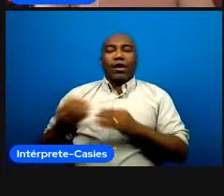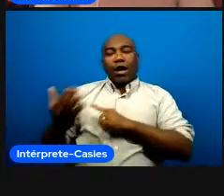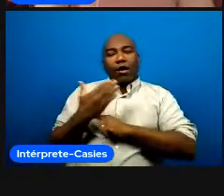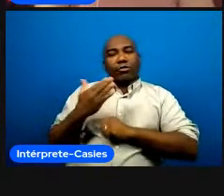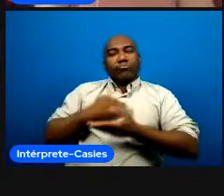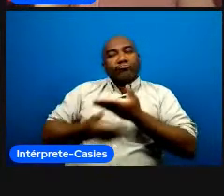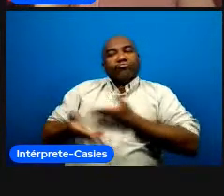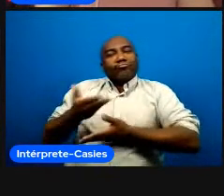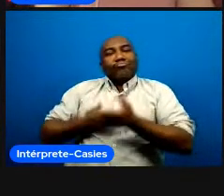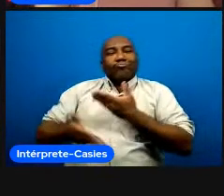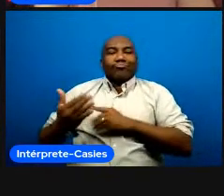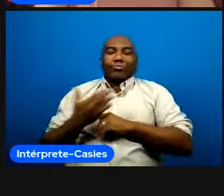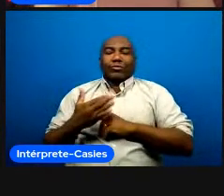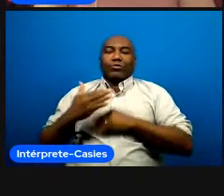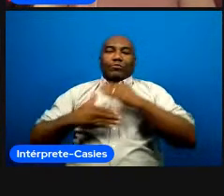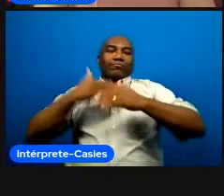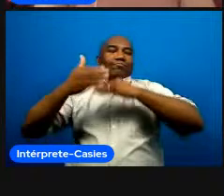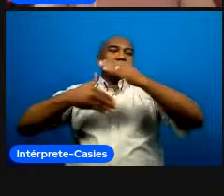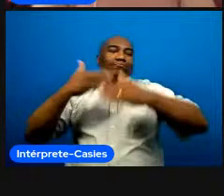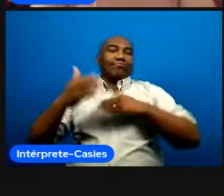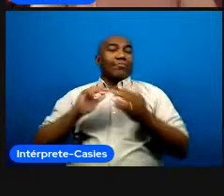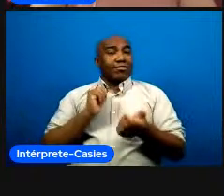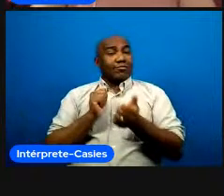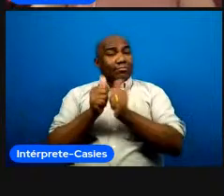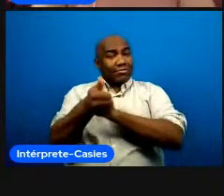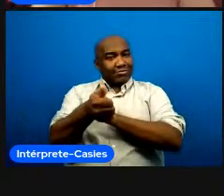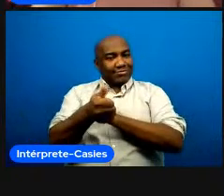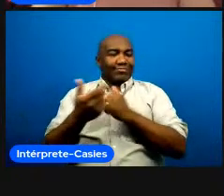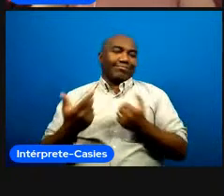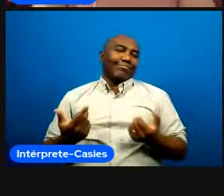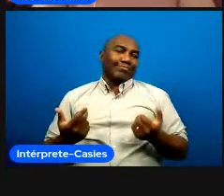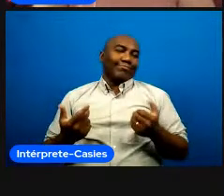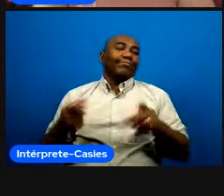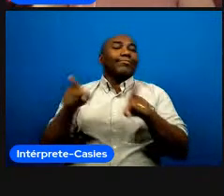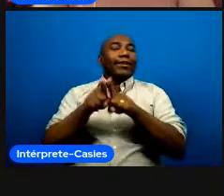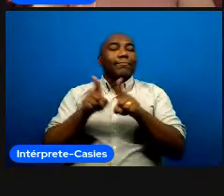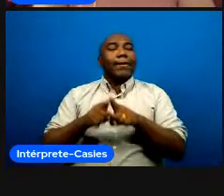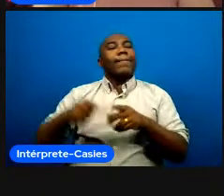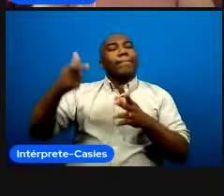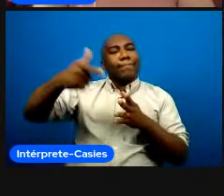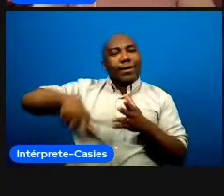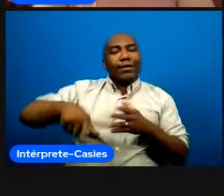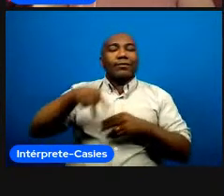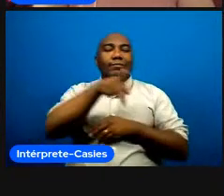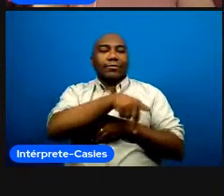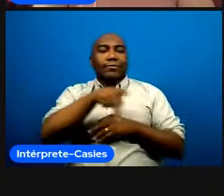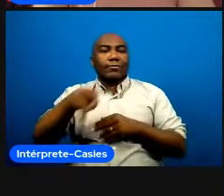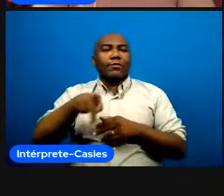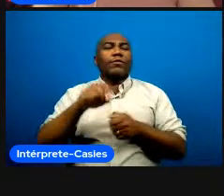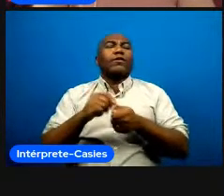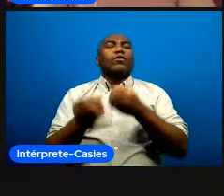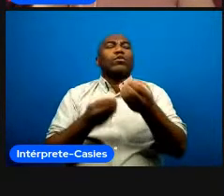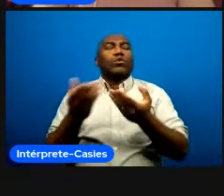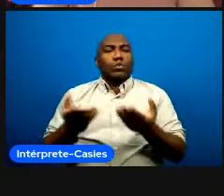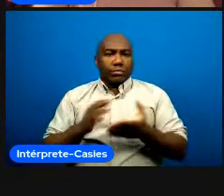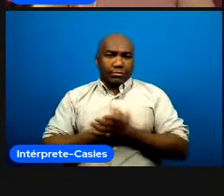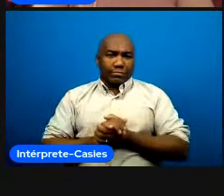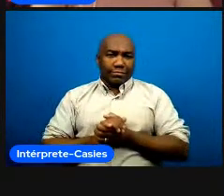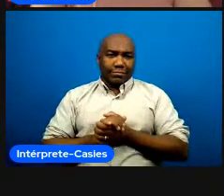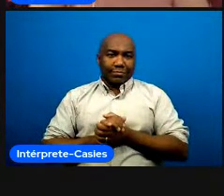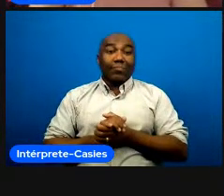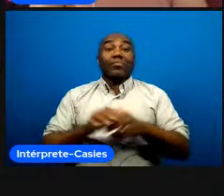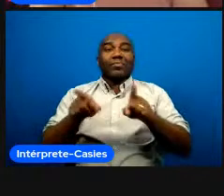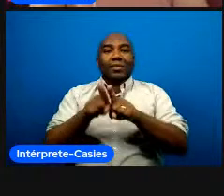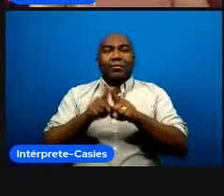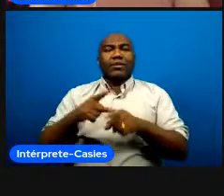experiência como é o esporte né e tem uma outra frase já mais voltada pra professores quem são os bons professores essa foi uma pesquisa